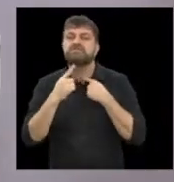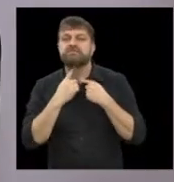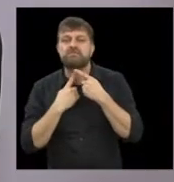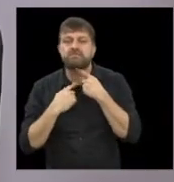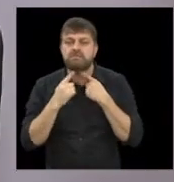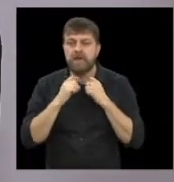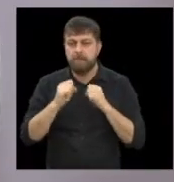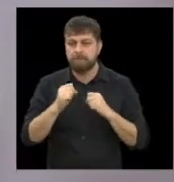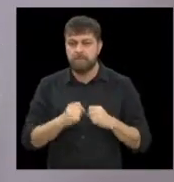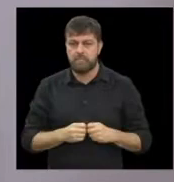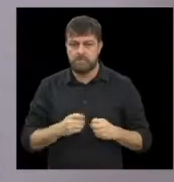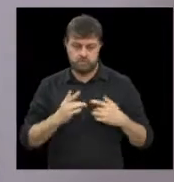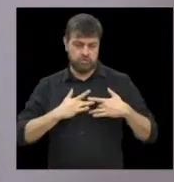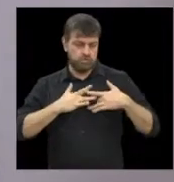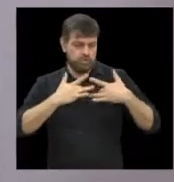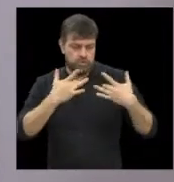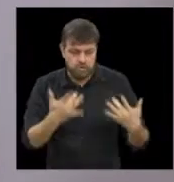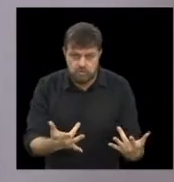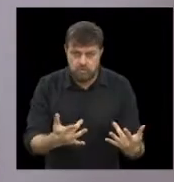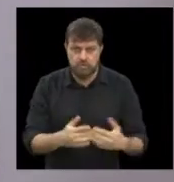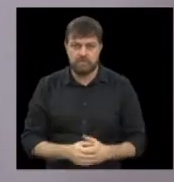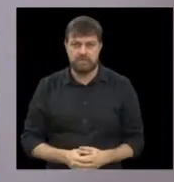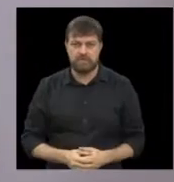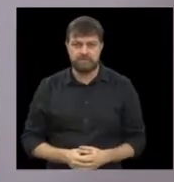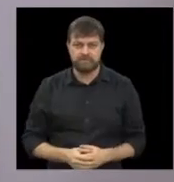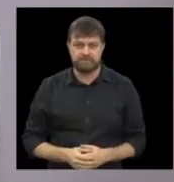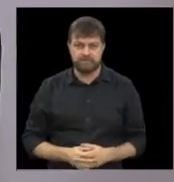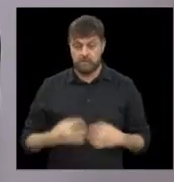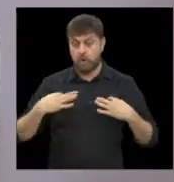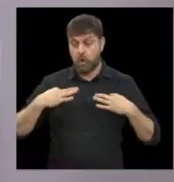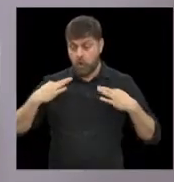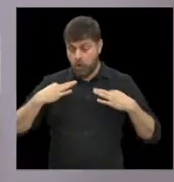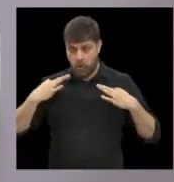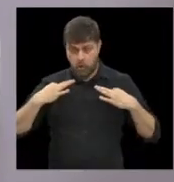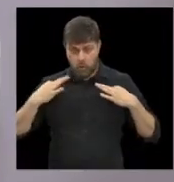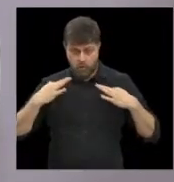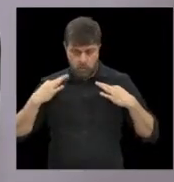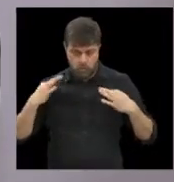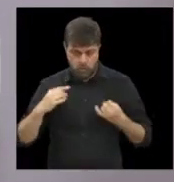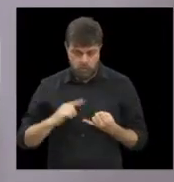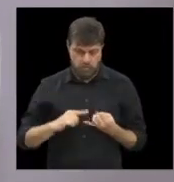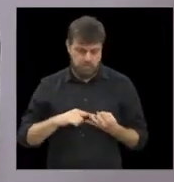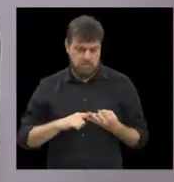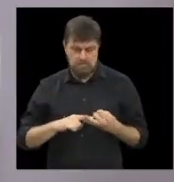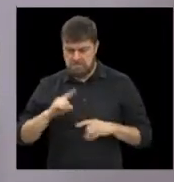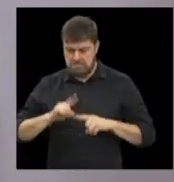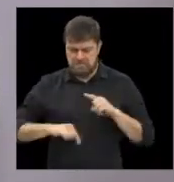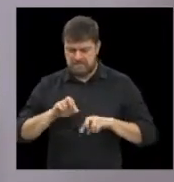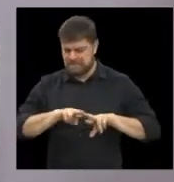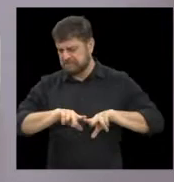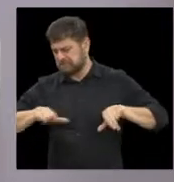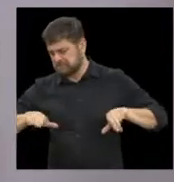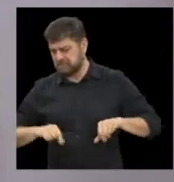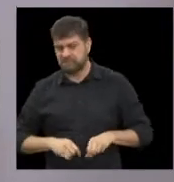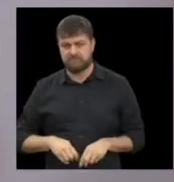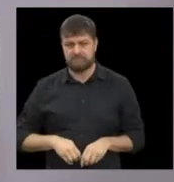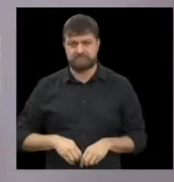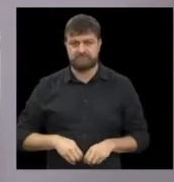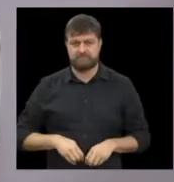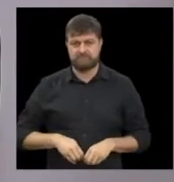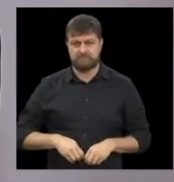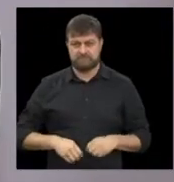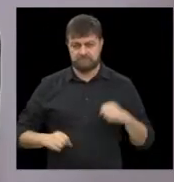a doação de roupas, acessórios, roupas de cama, roupas de